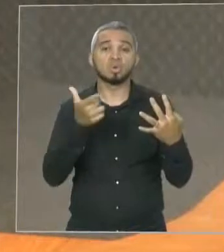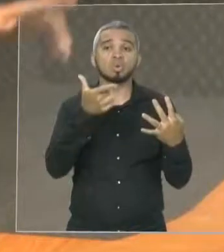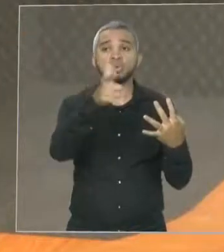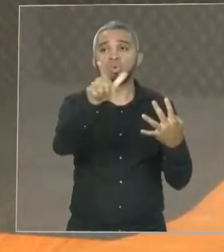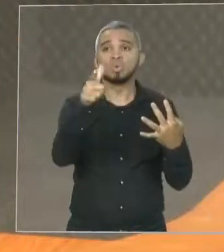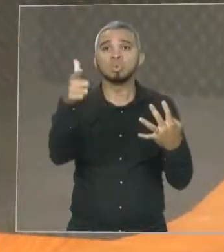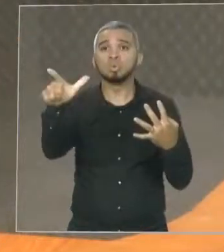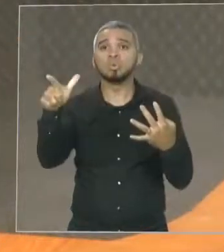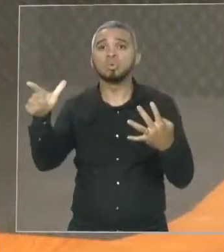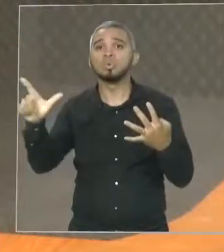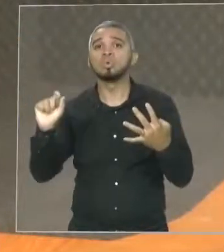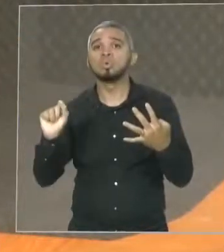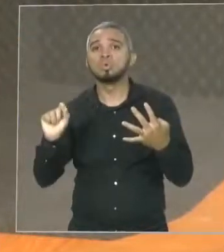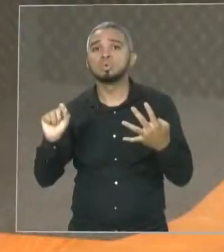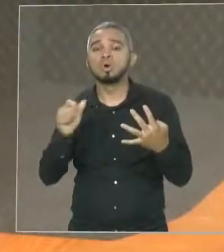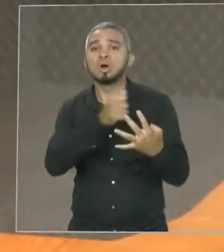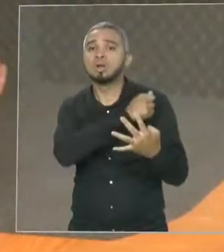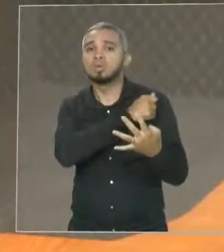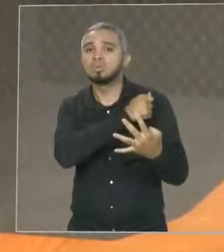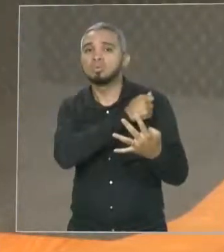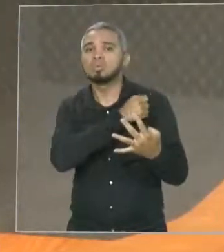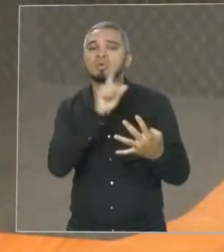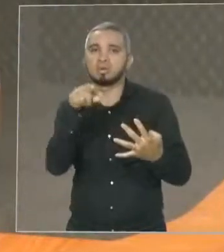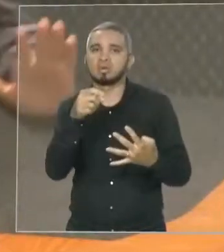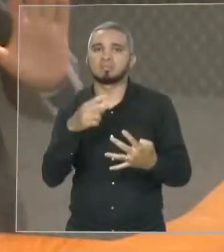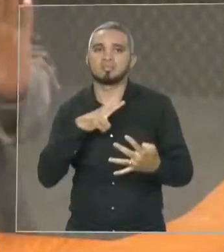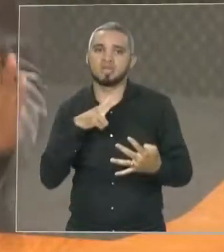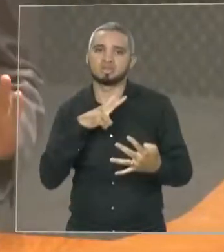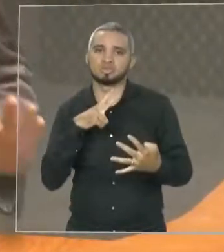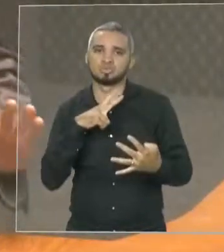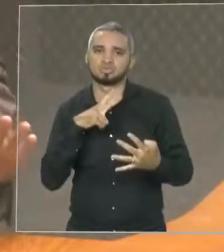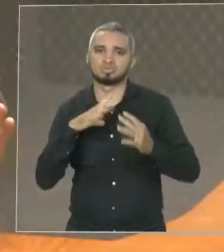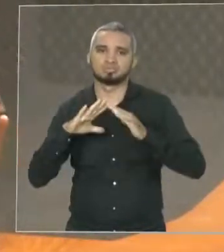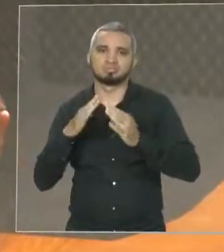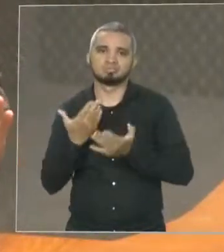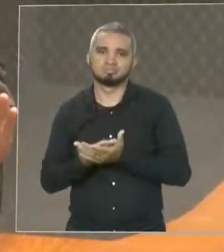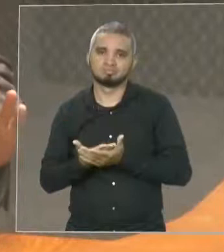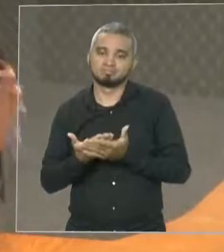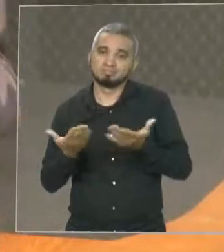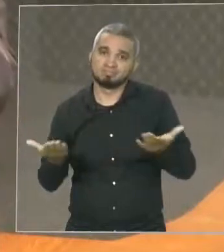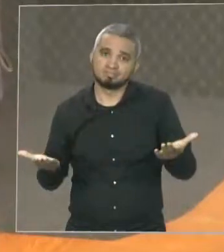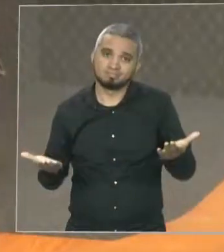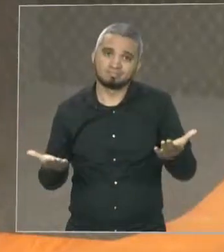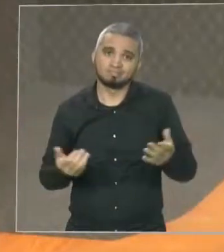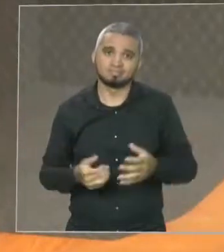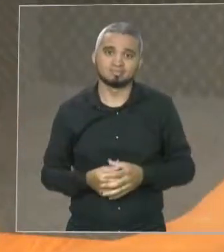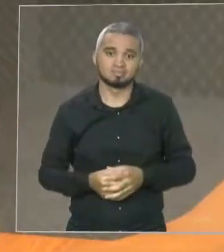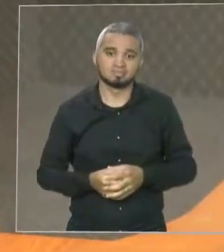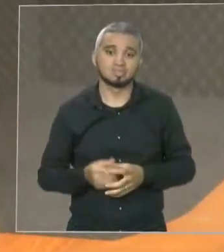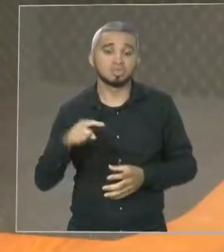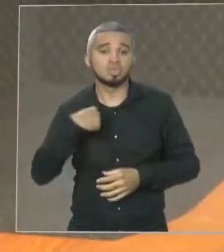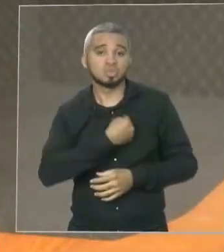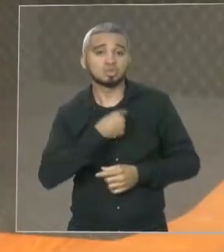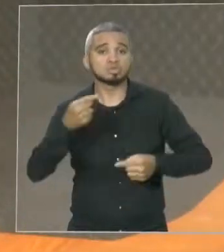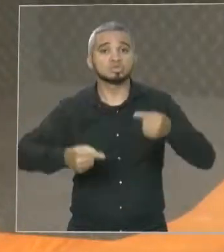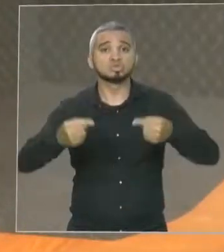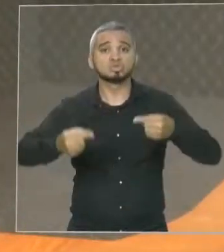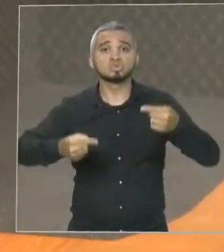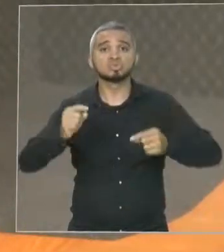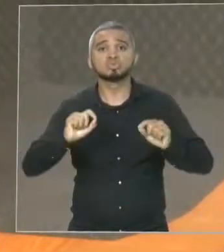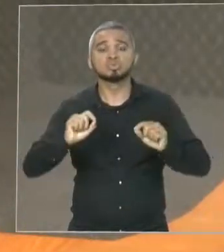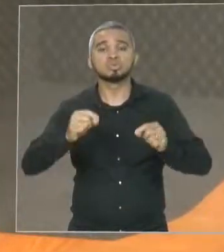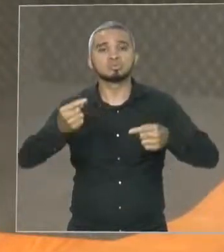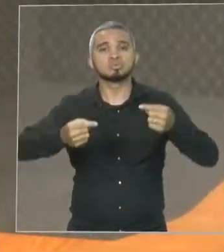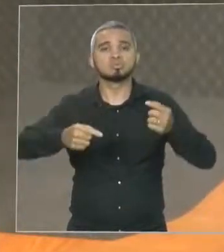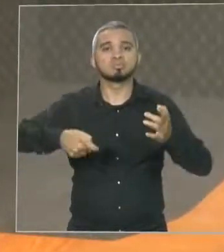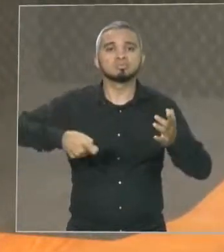escolas de São Luís do Maranhão. É uma realidade que não tem como contestar. E nós estamos discutindo aqui uma política afirmativa